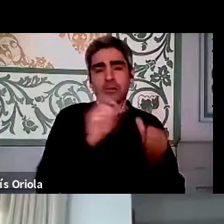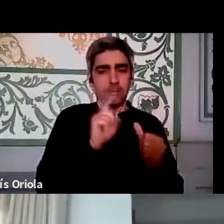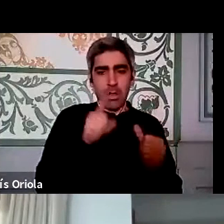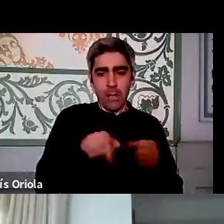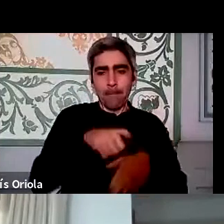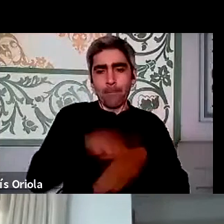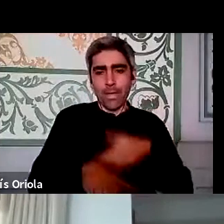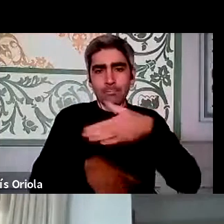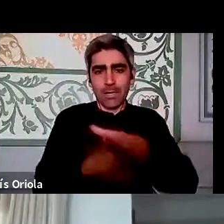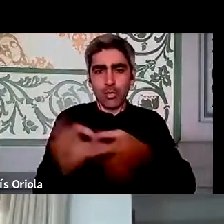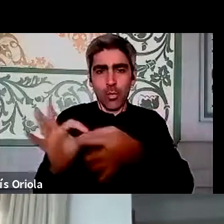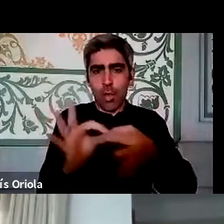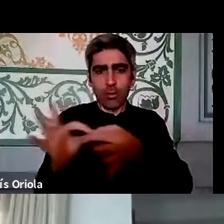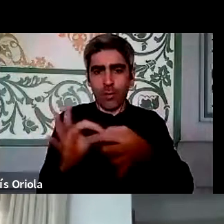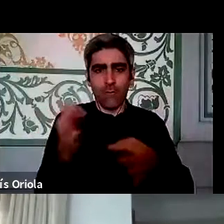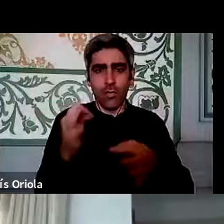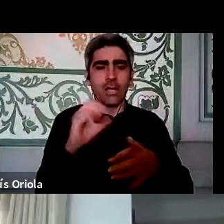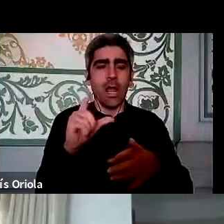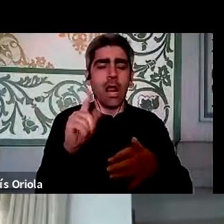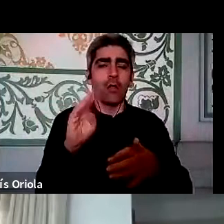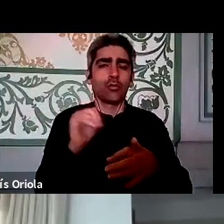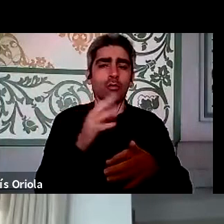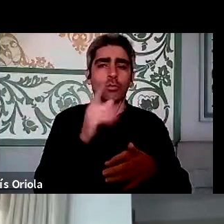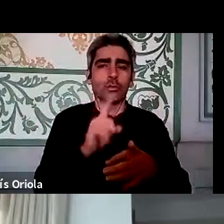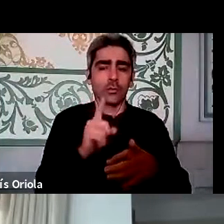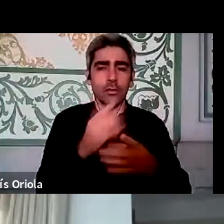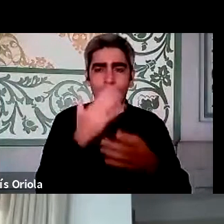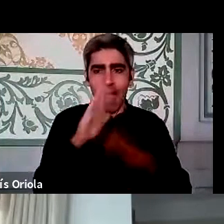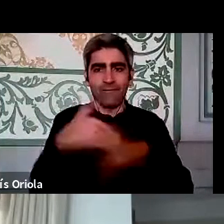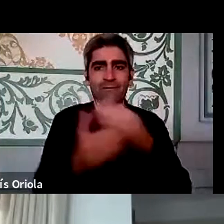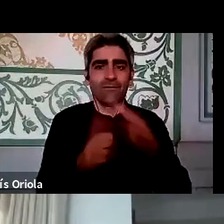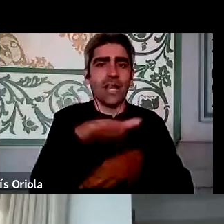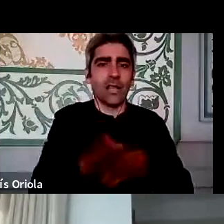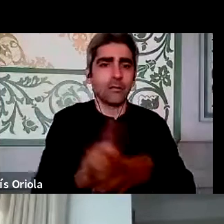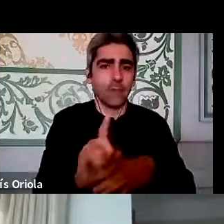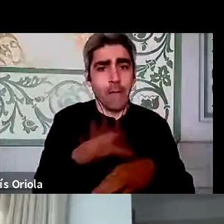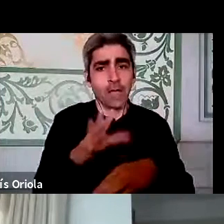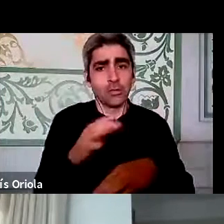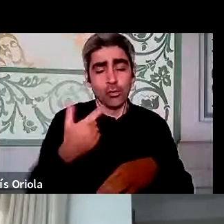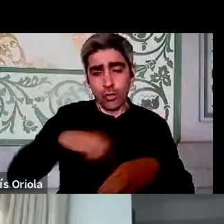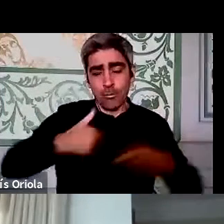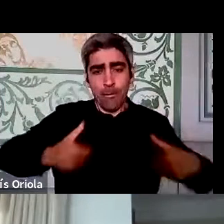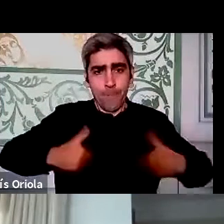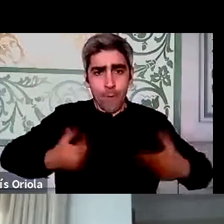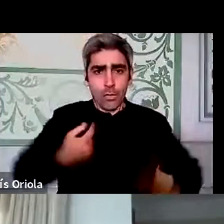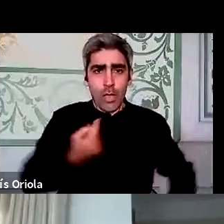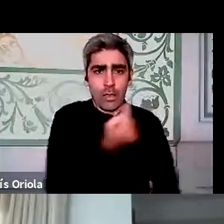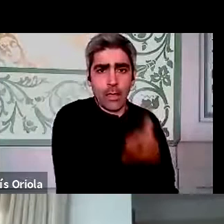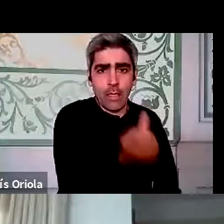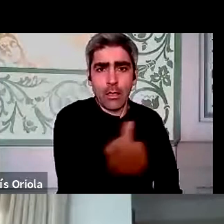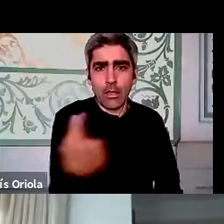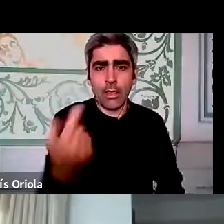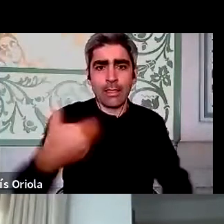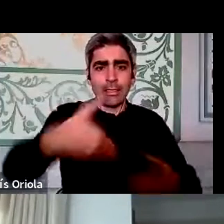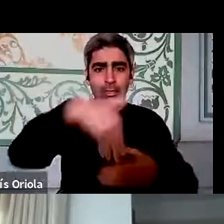colaborativos, e que o Carlos se calhar não está a dar o passo em frente, mas que o passo em frente é nós próprios, cada um de nós dentro das nossas